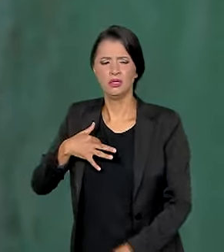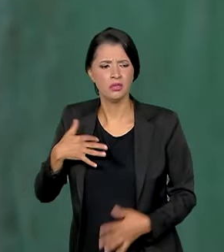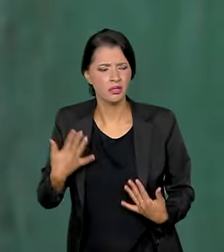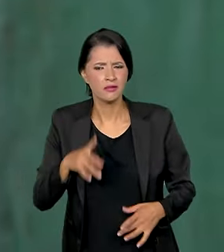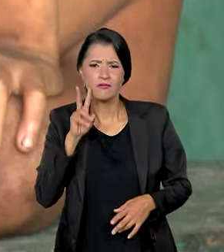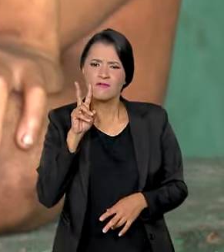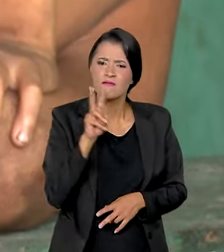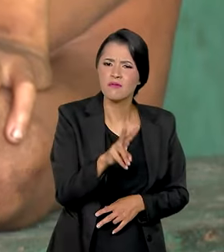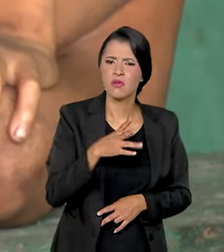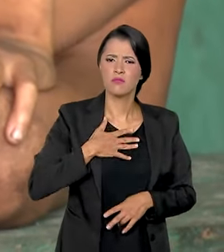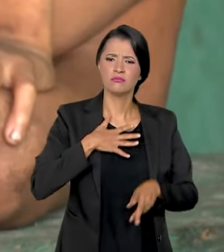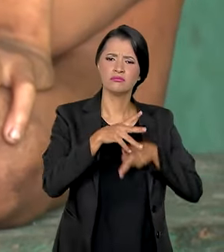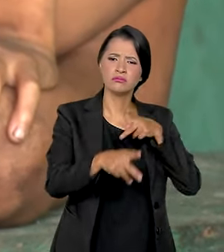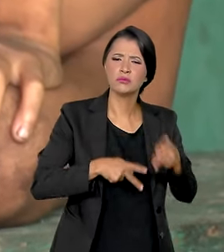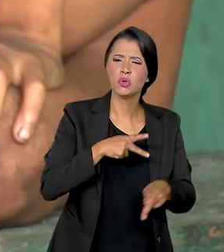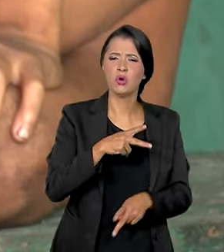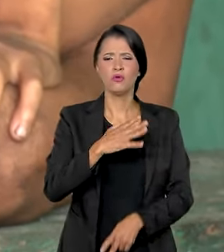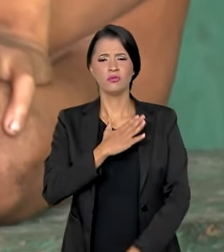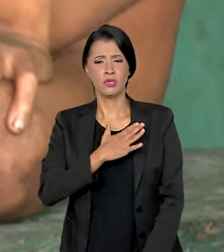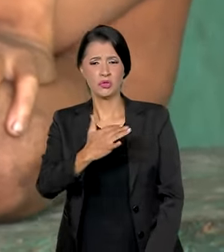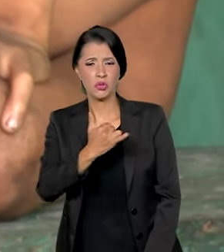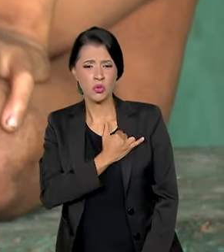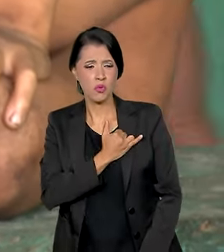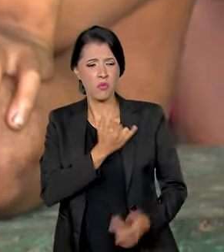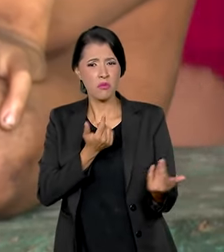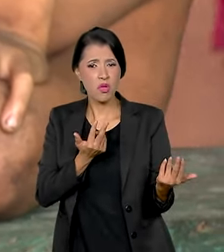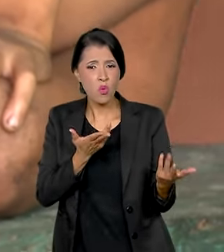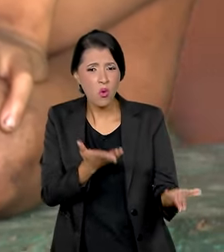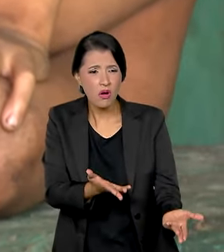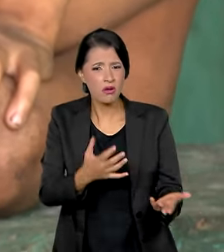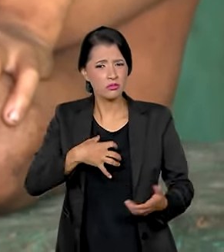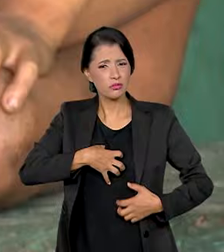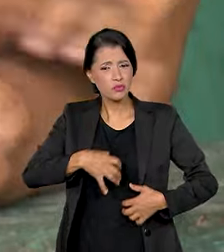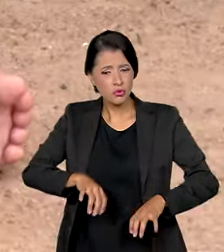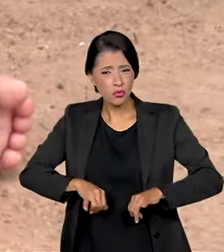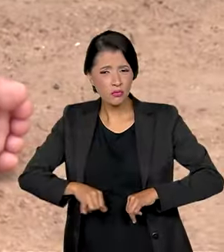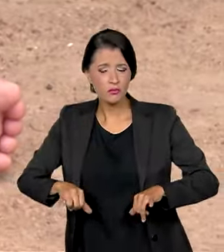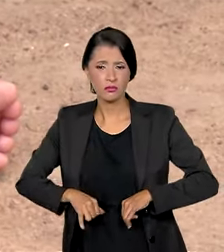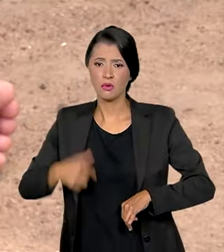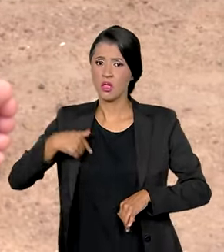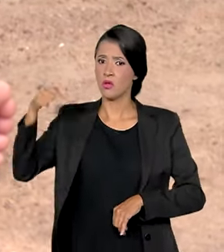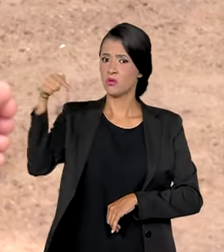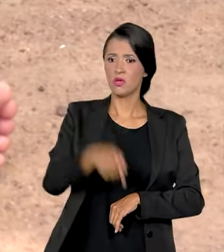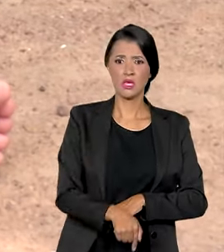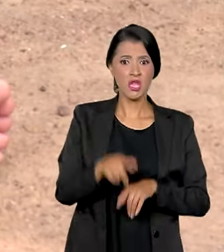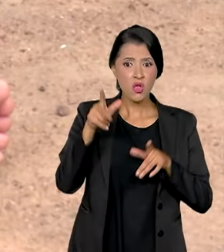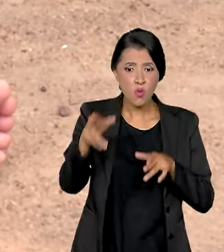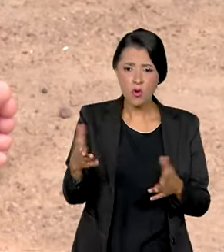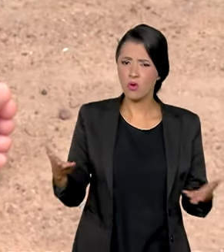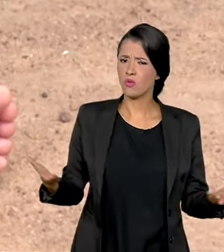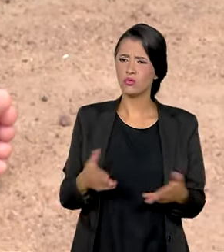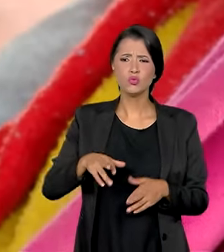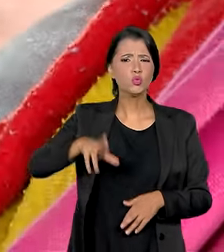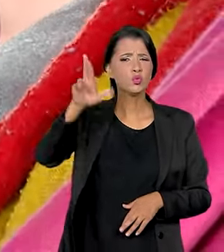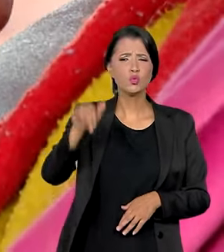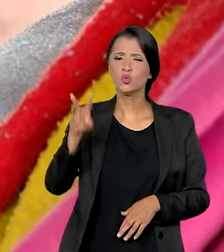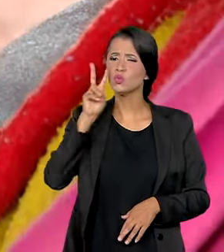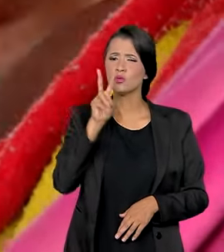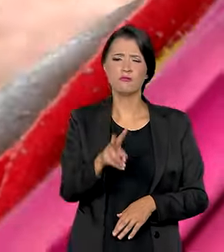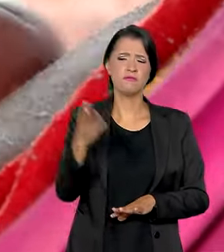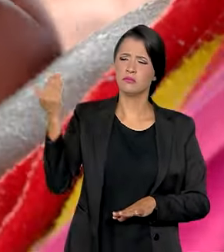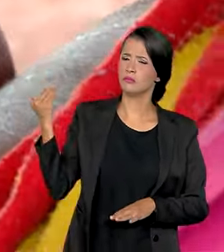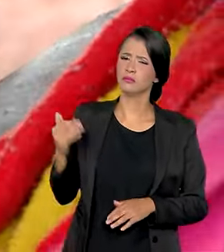bastante ver meu povo Yanomami deste estado. Eu sou daqui, nunca vi dessa situação que estamos